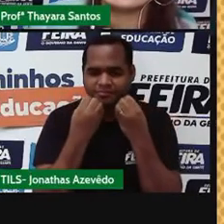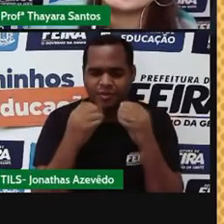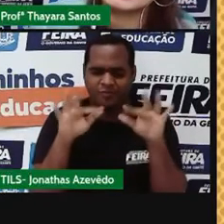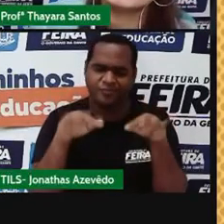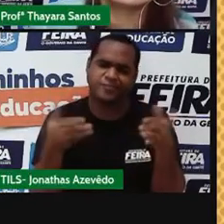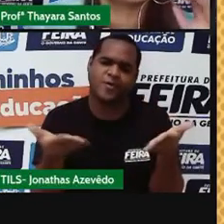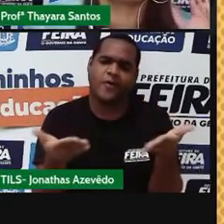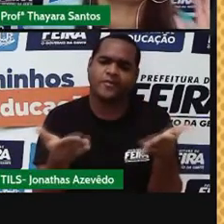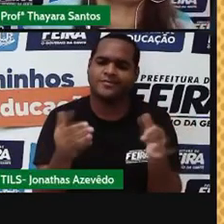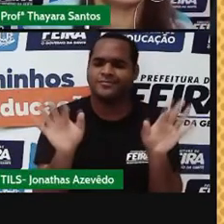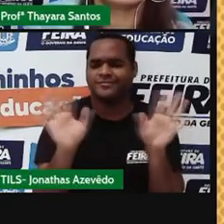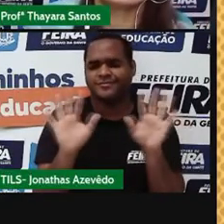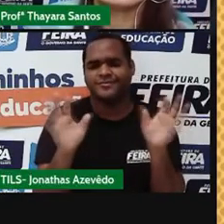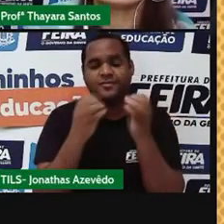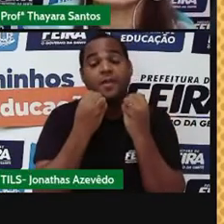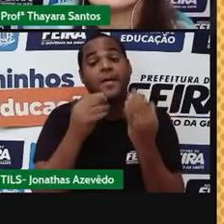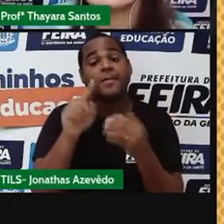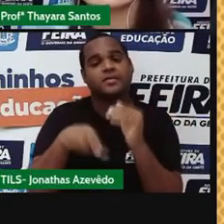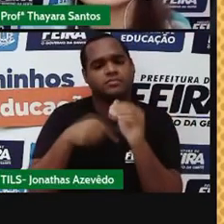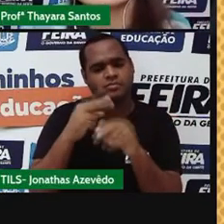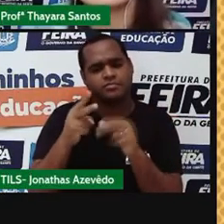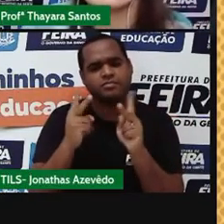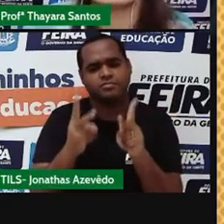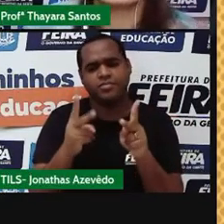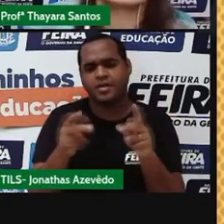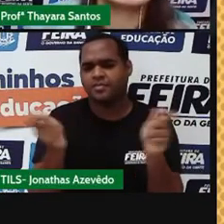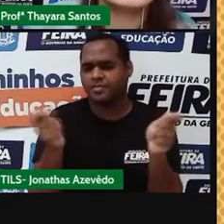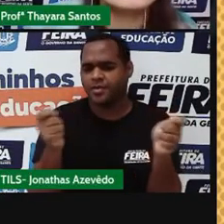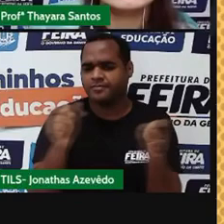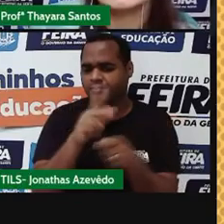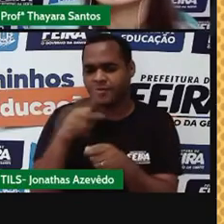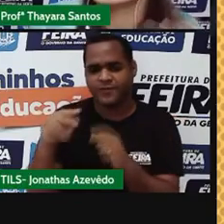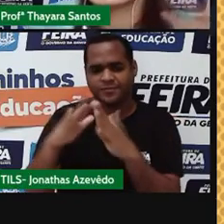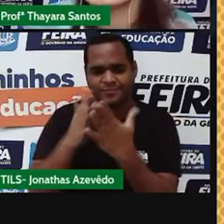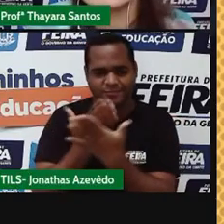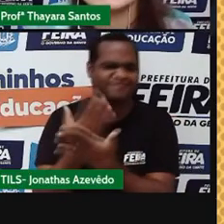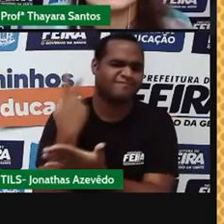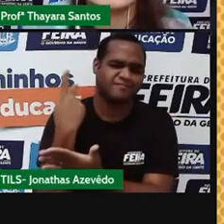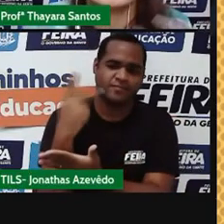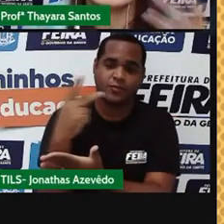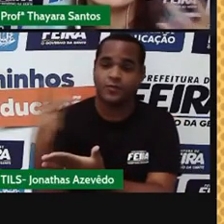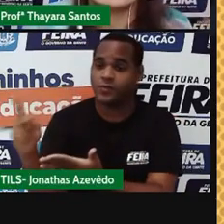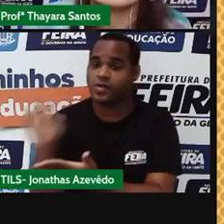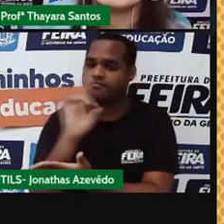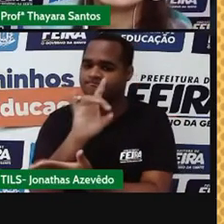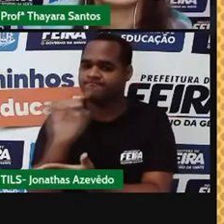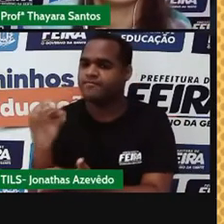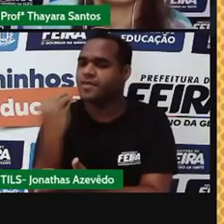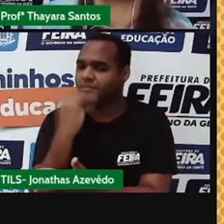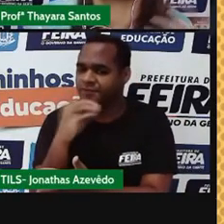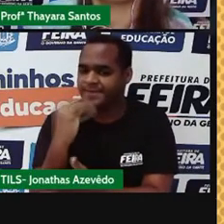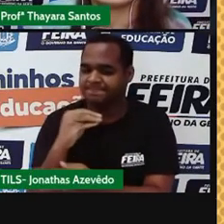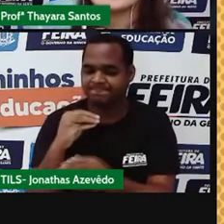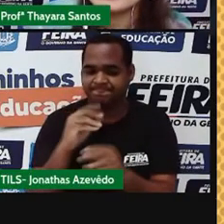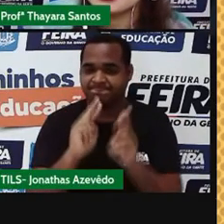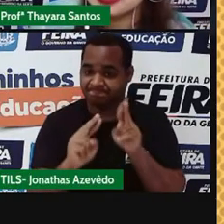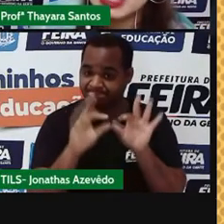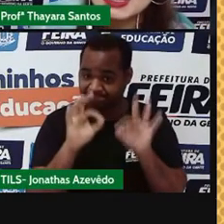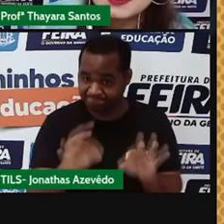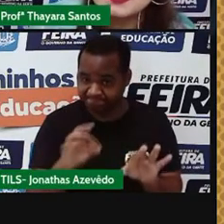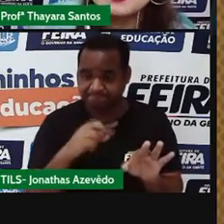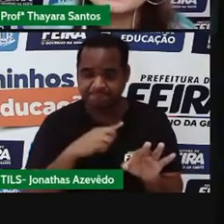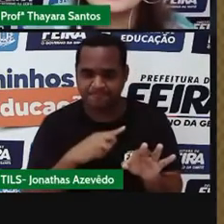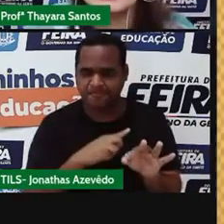parar por aqui, mas vocês vão poder continuar com os professores de vocês, da escola de vocês. Aproveitem para fazer as atividades, tirarem as